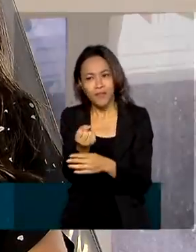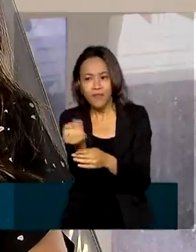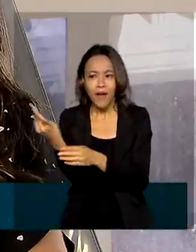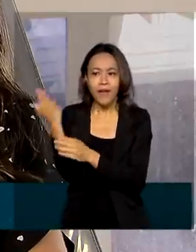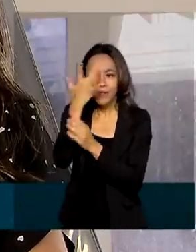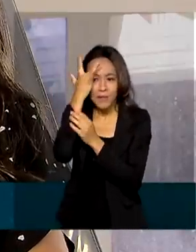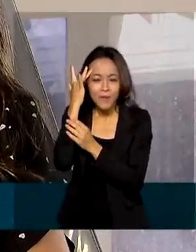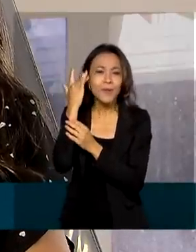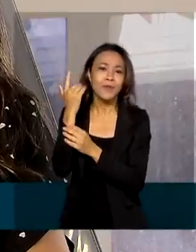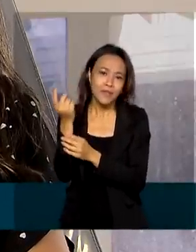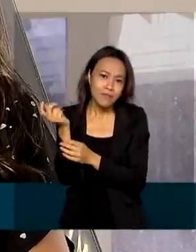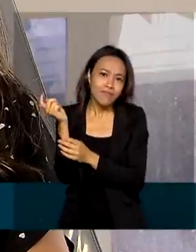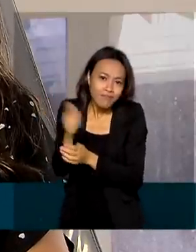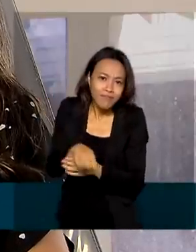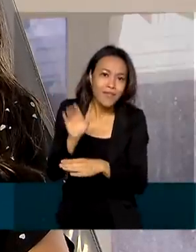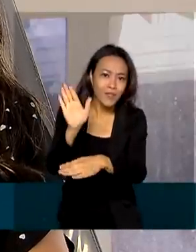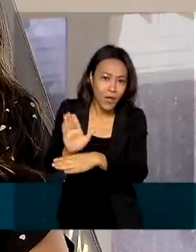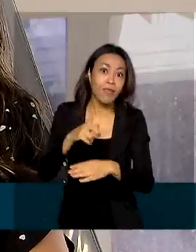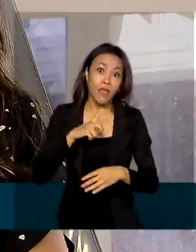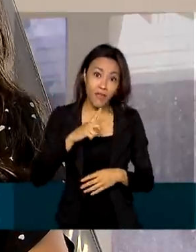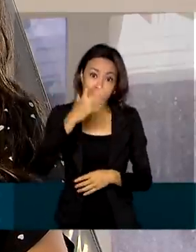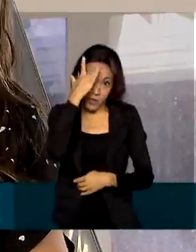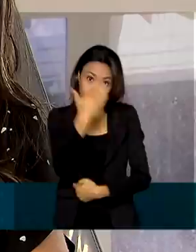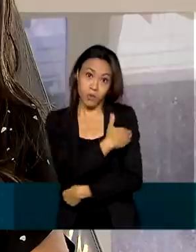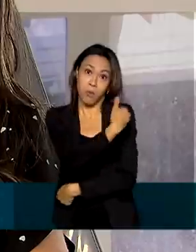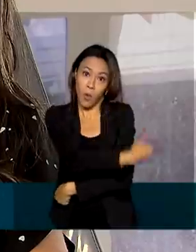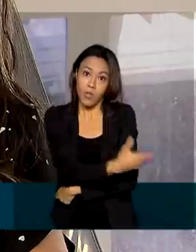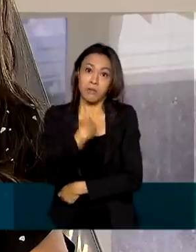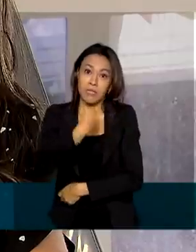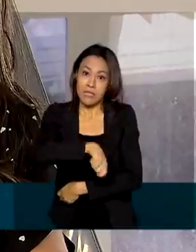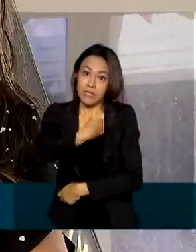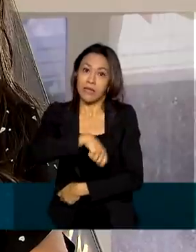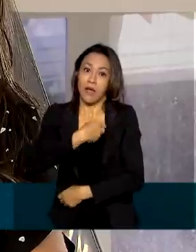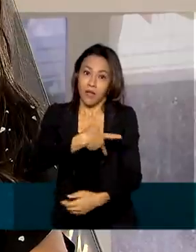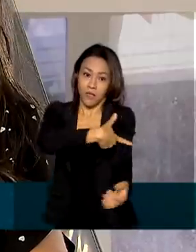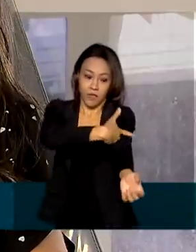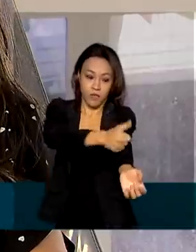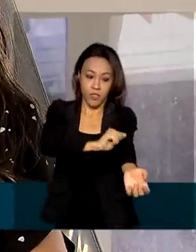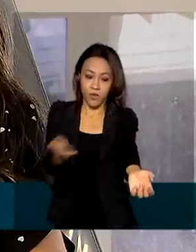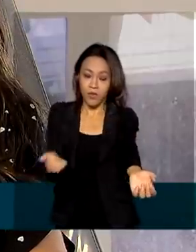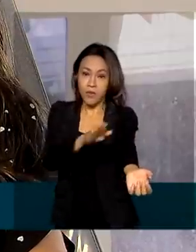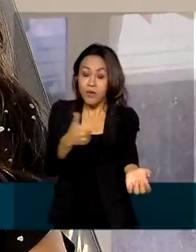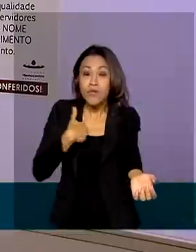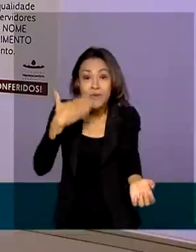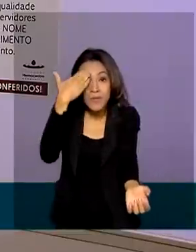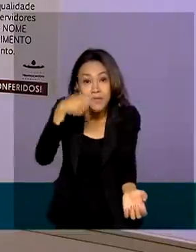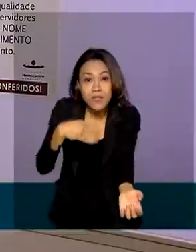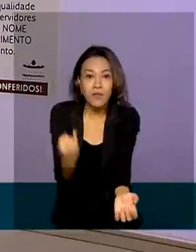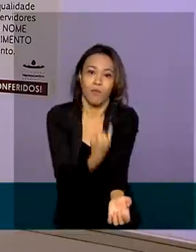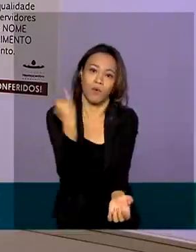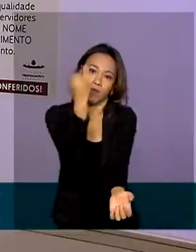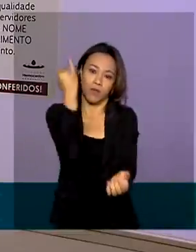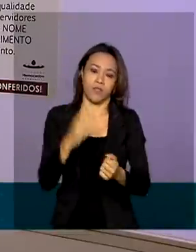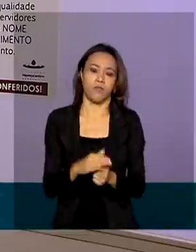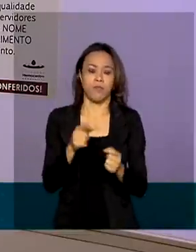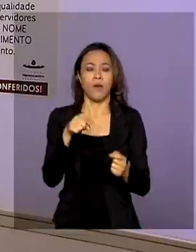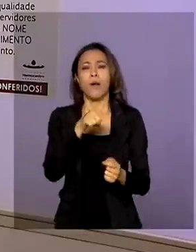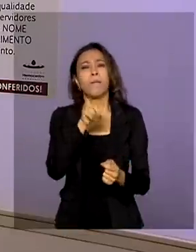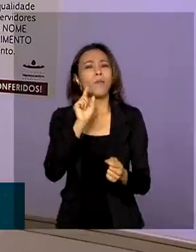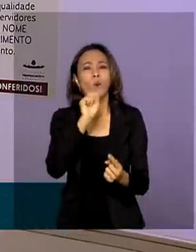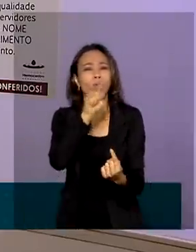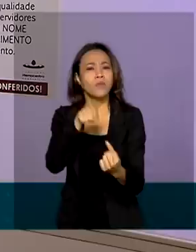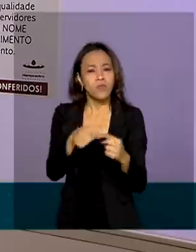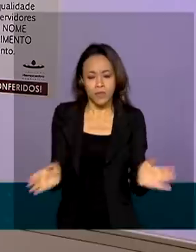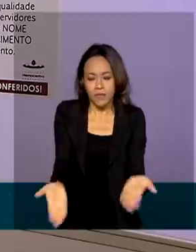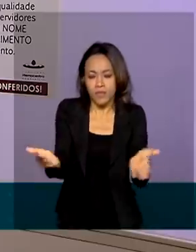vidas que a gente pode ajudar. Já tive pessoas próximas que precisaram de doação de sangue, então eu sei o quanto isso é importante. Para incentivar a doação de